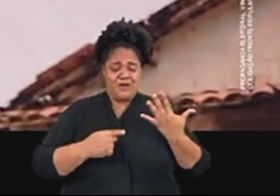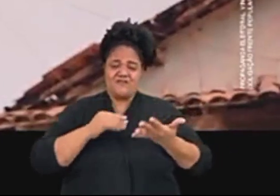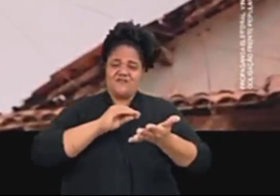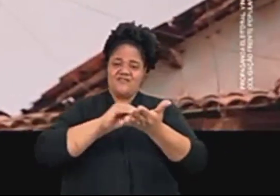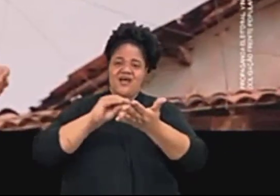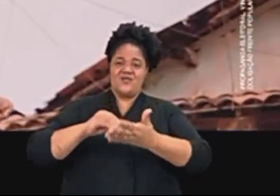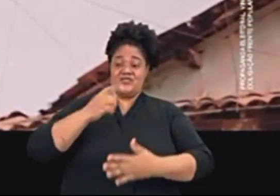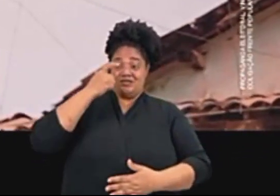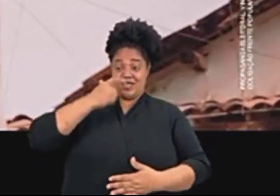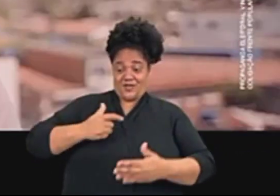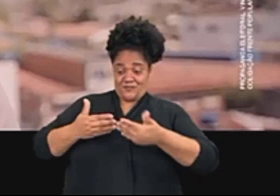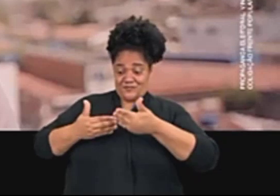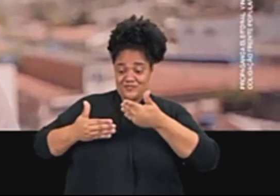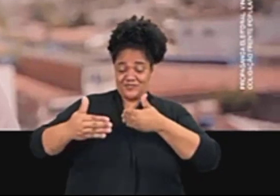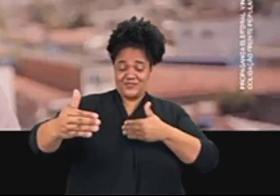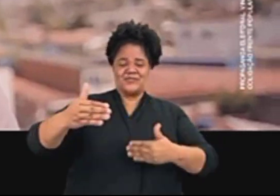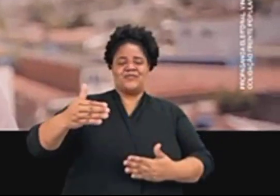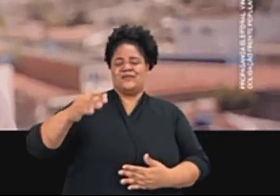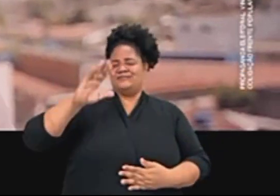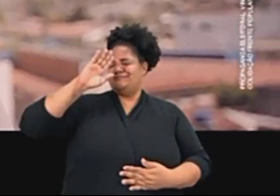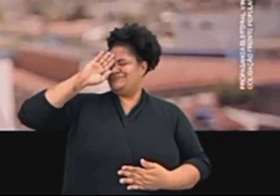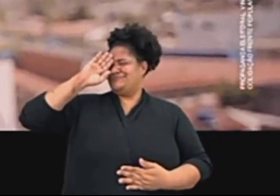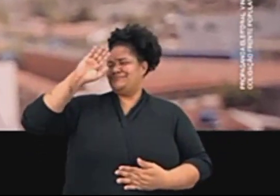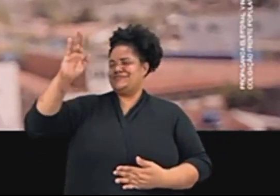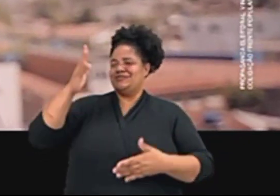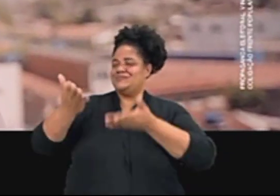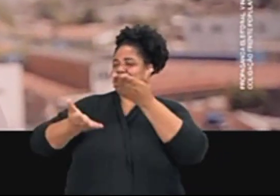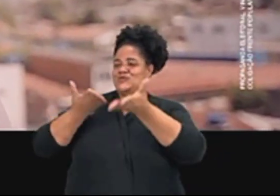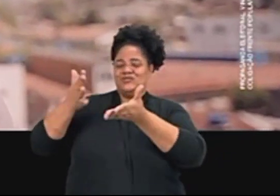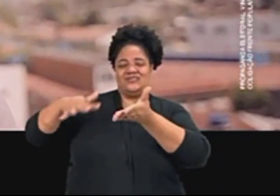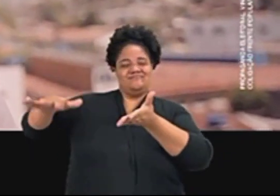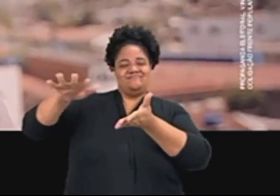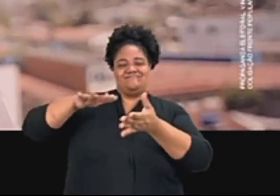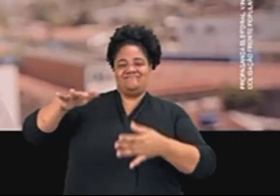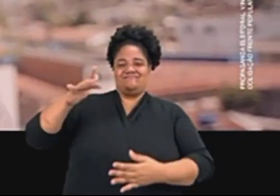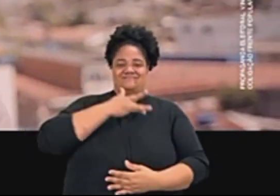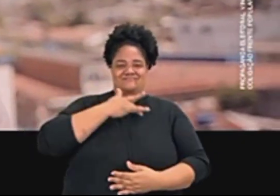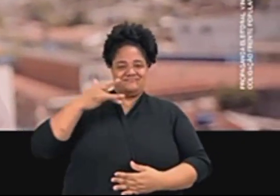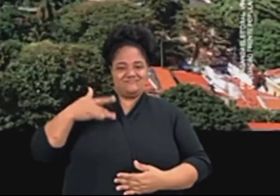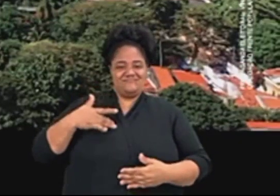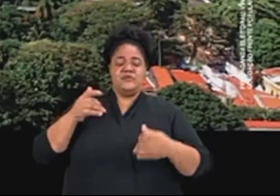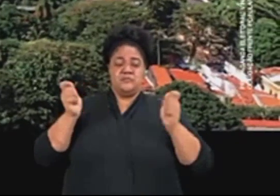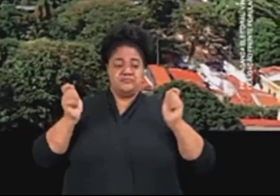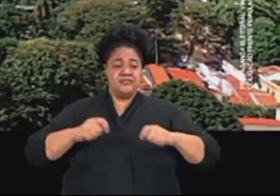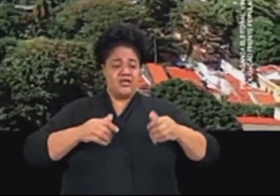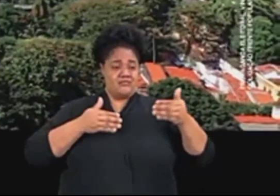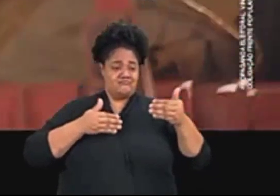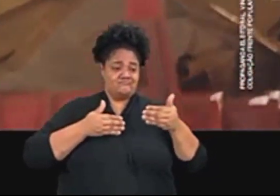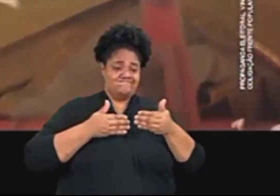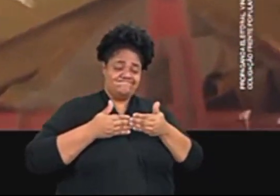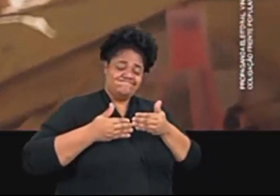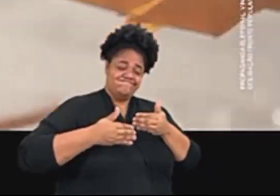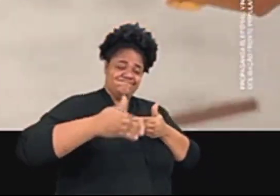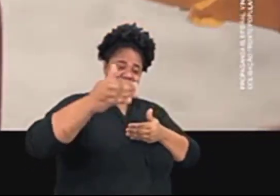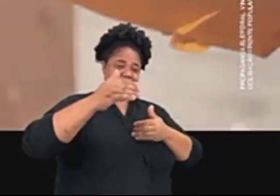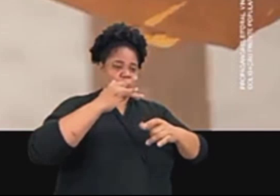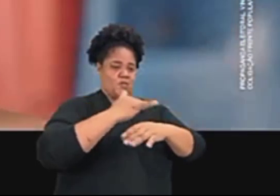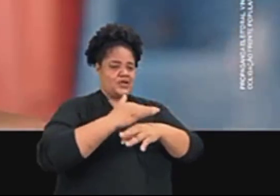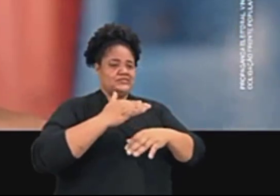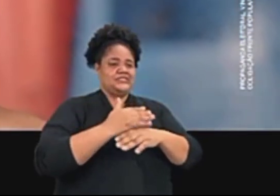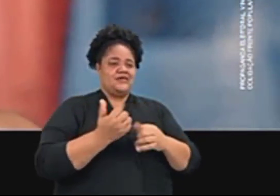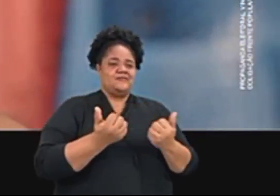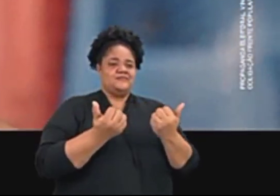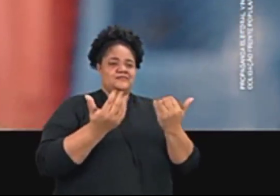é dar prioridade máxima à saúde, para que ela seja o ponto de partida, para que a gente tenha uma cidade com mais oportunidade,